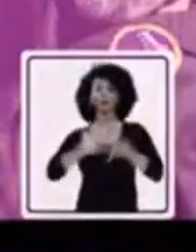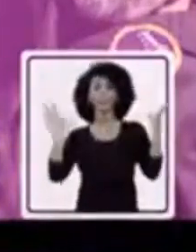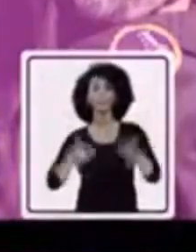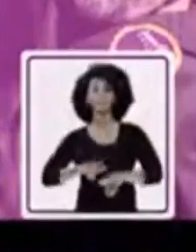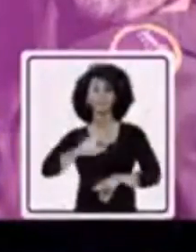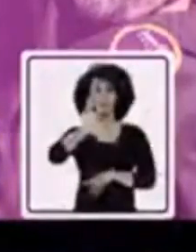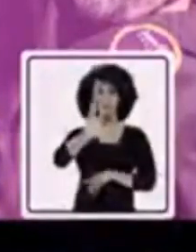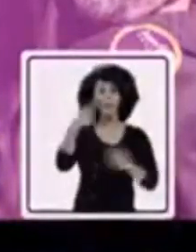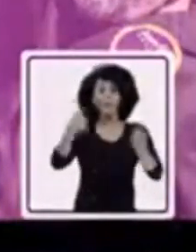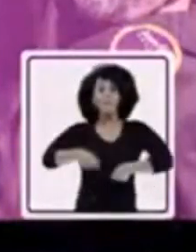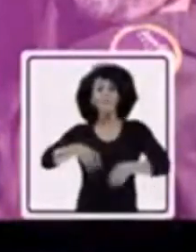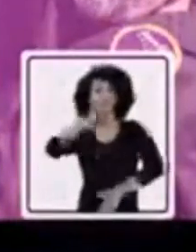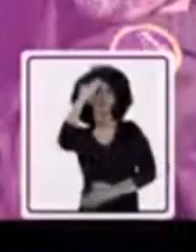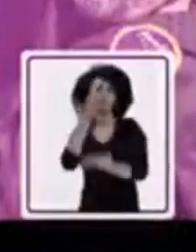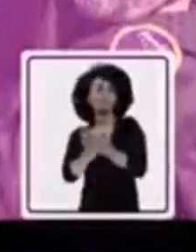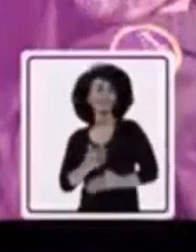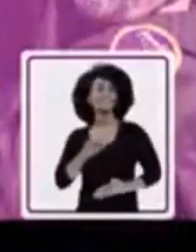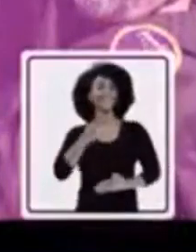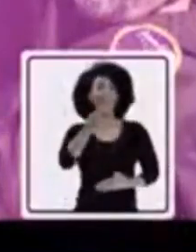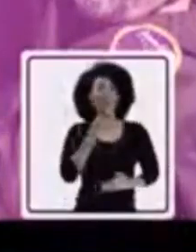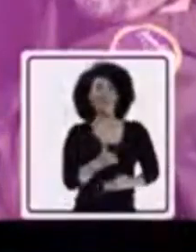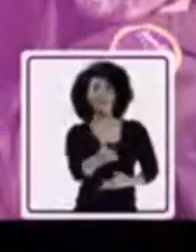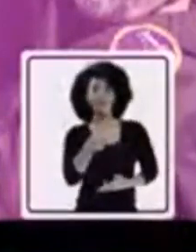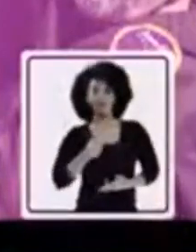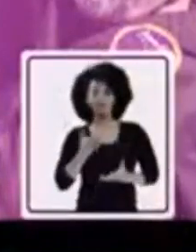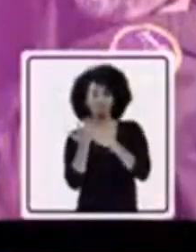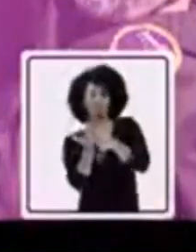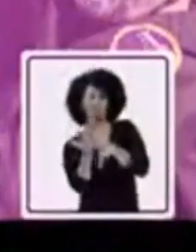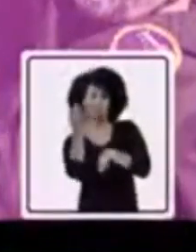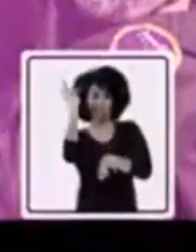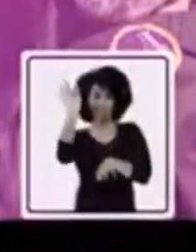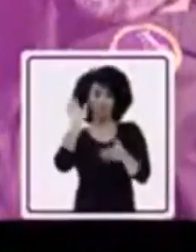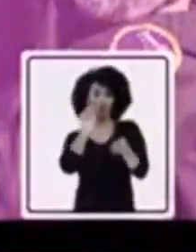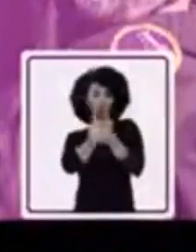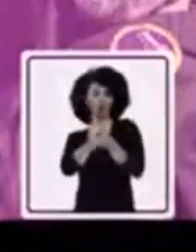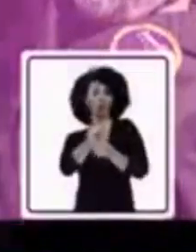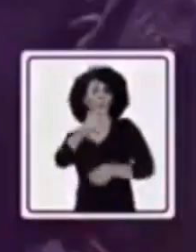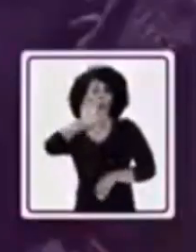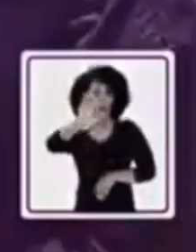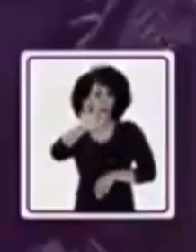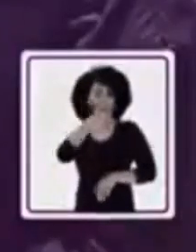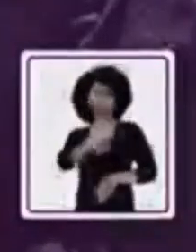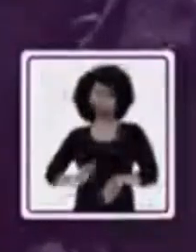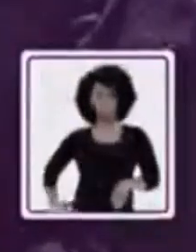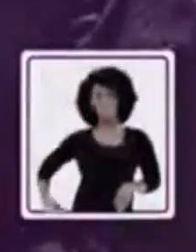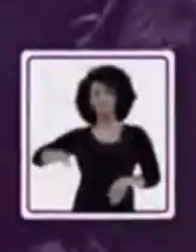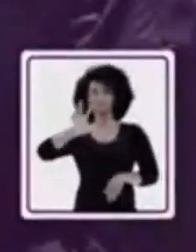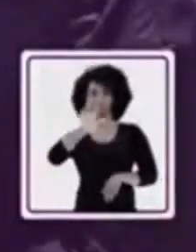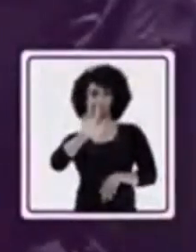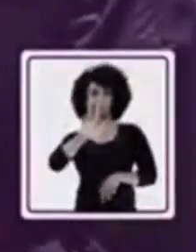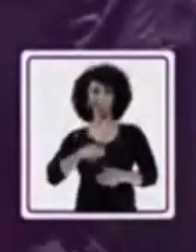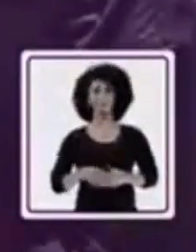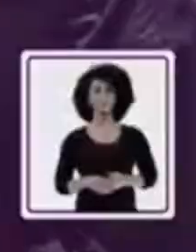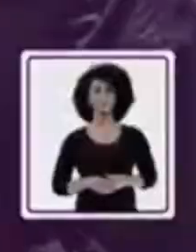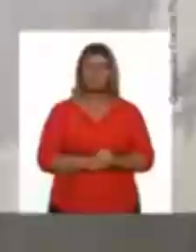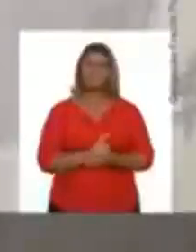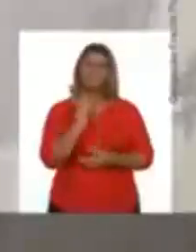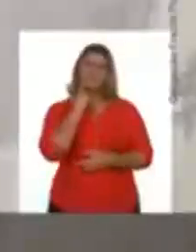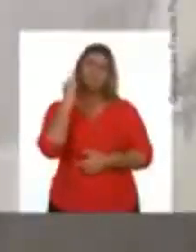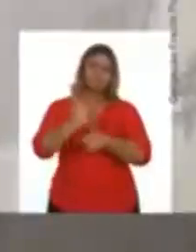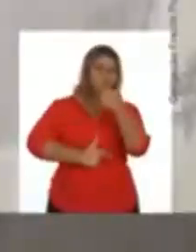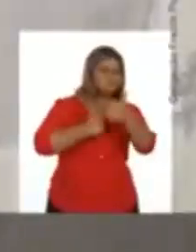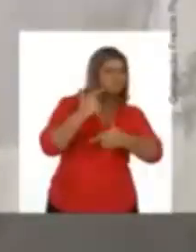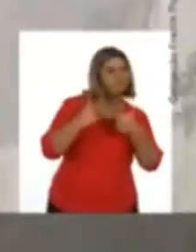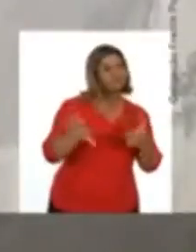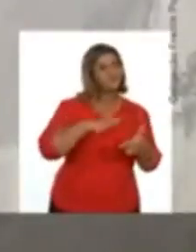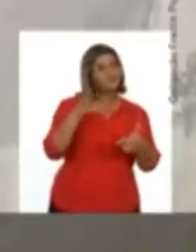de Lula. É preciso manter a esperança e continuar na Câmara Federal, ao lado de Lula, presidente. Federal, Jandira Feghali, 6565. Um